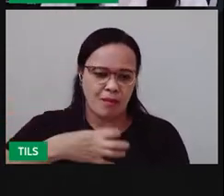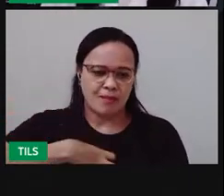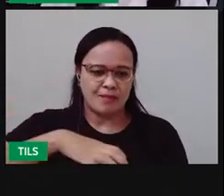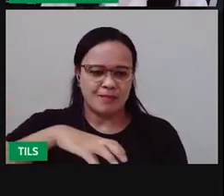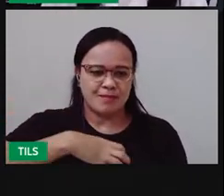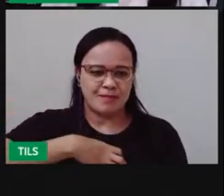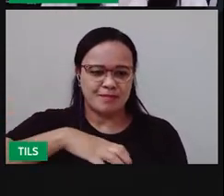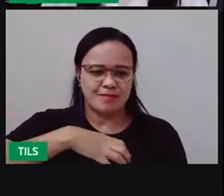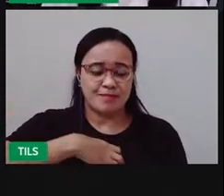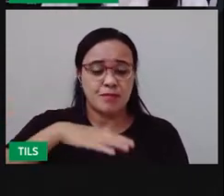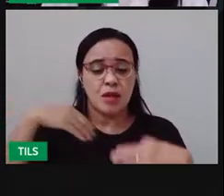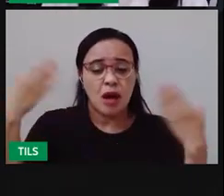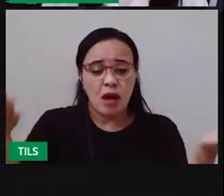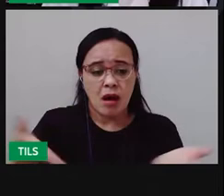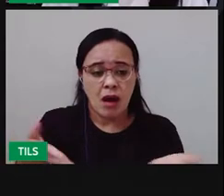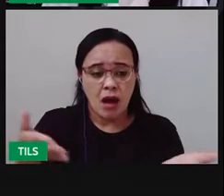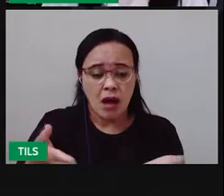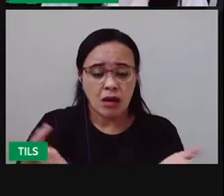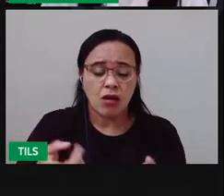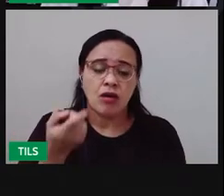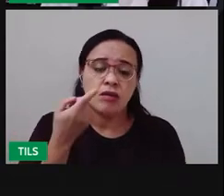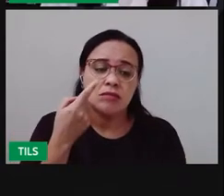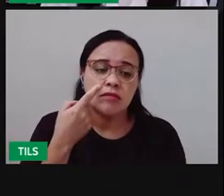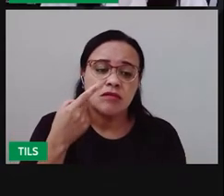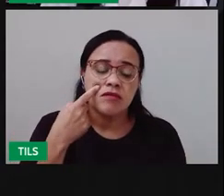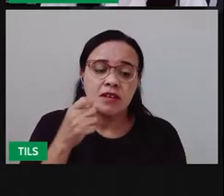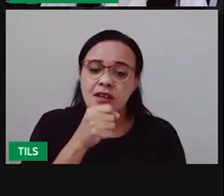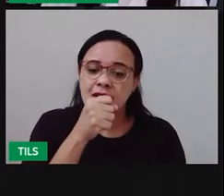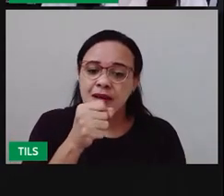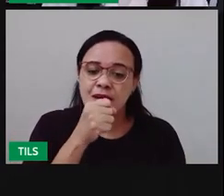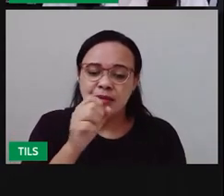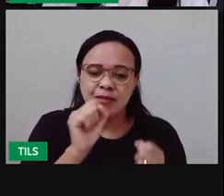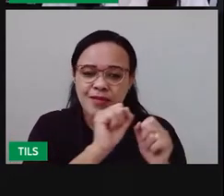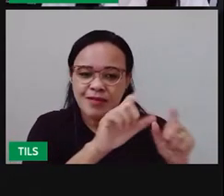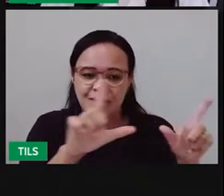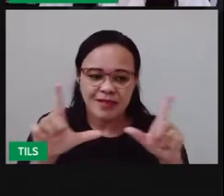agora acessar essa reportagem e ver